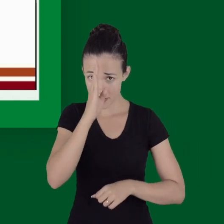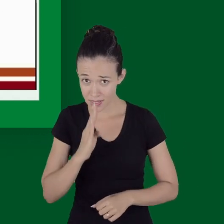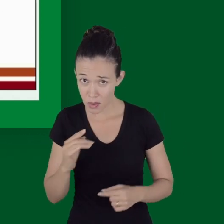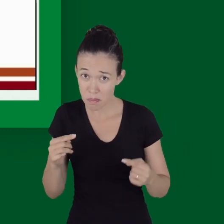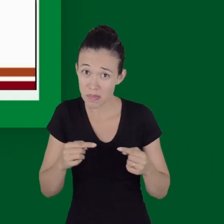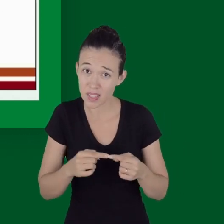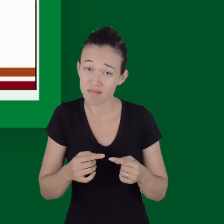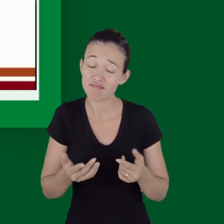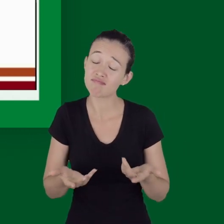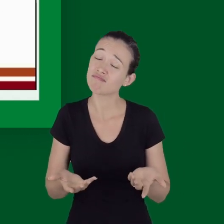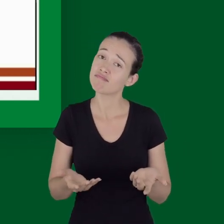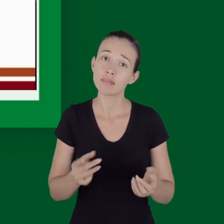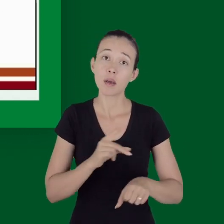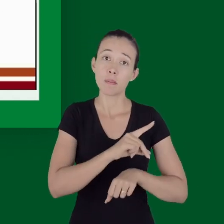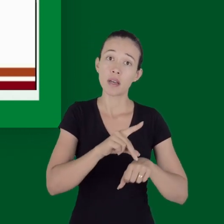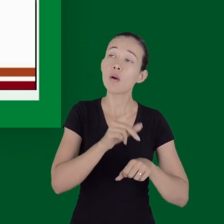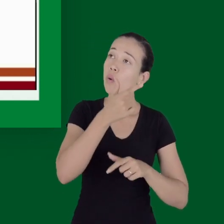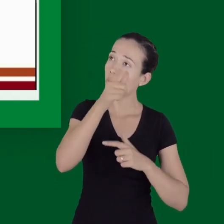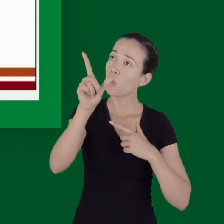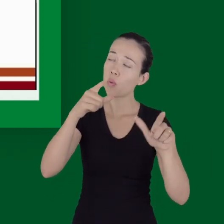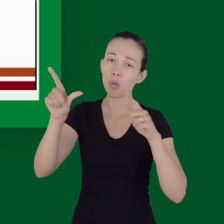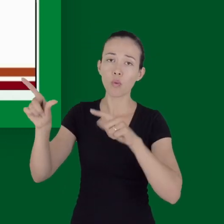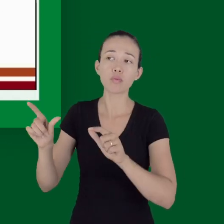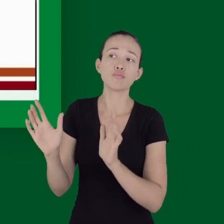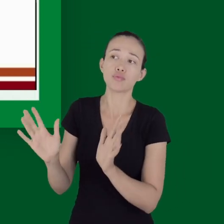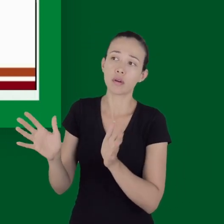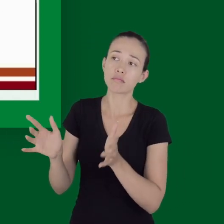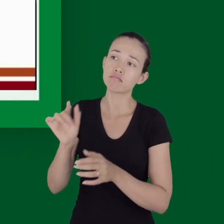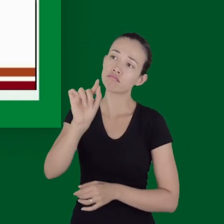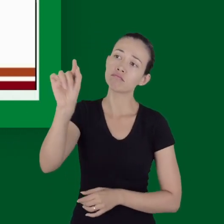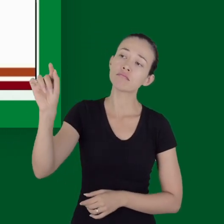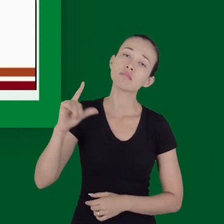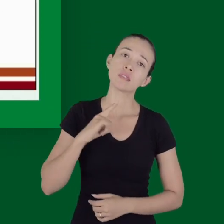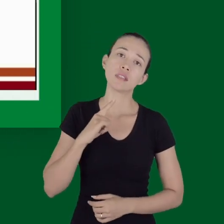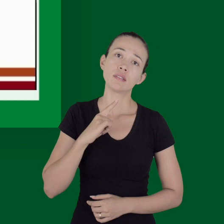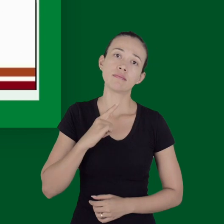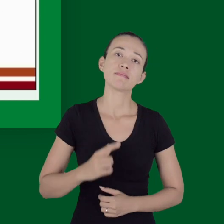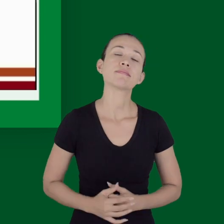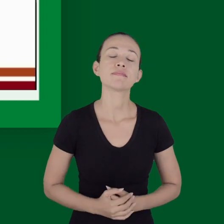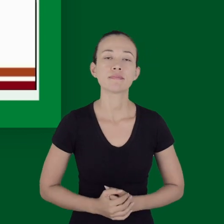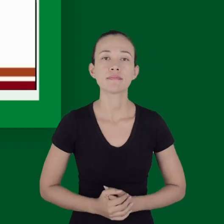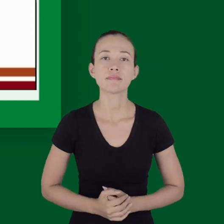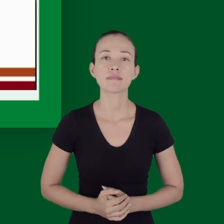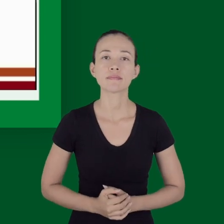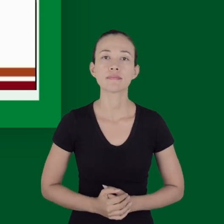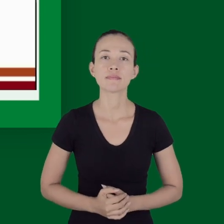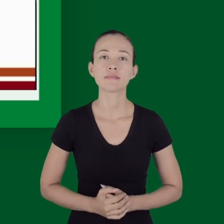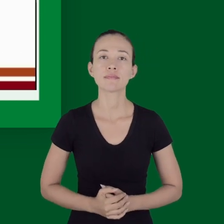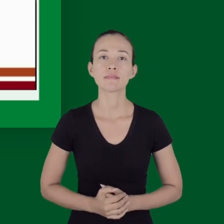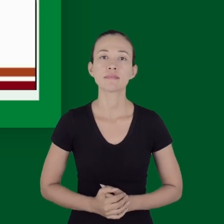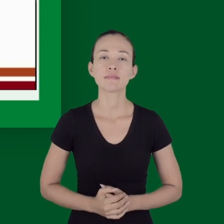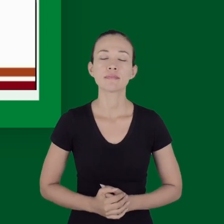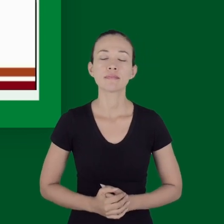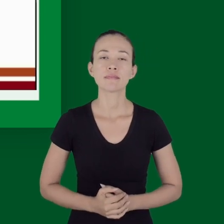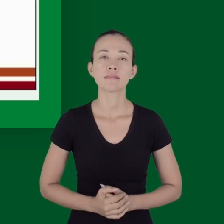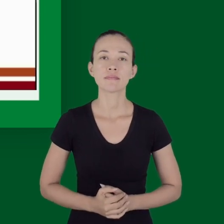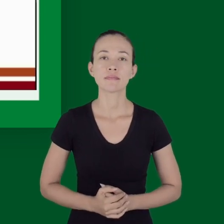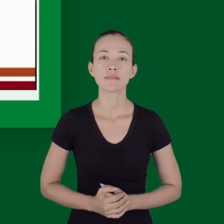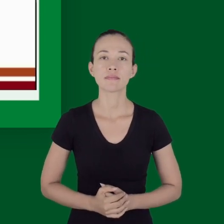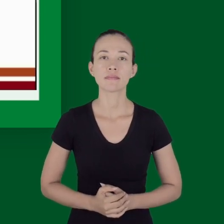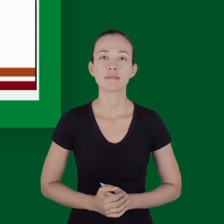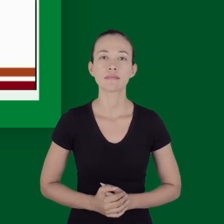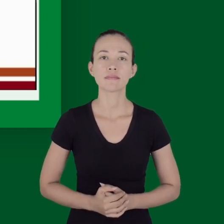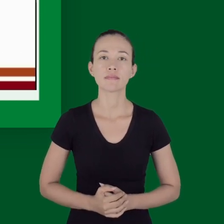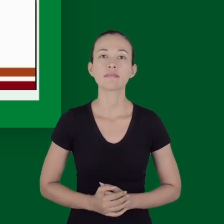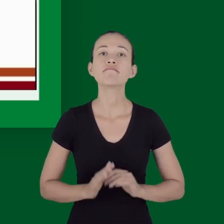sangue e os seus vários hemoderivados continuam sendo a escolha para a reanimação de um paciente com choque hemorrágico grave falando disso